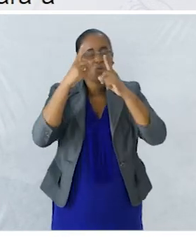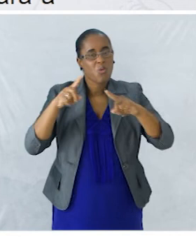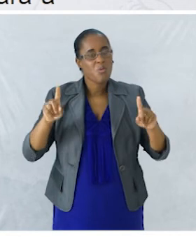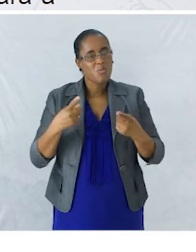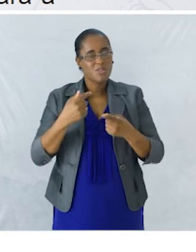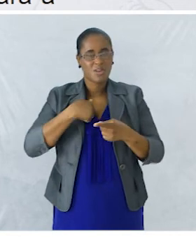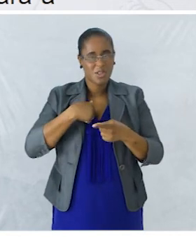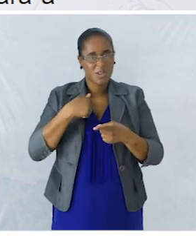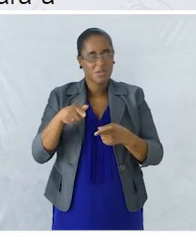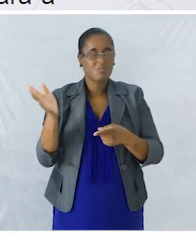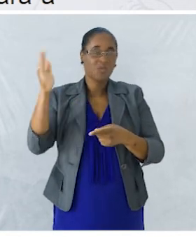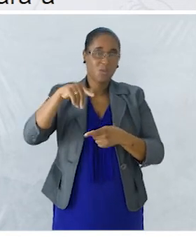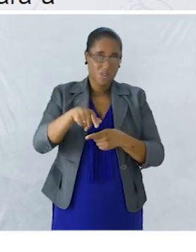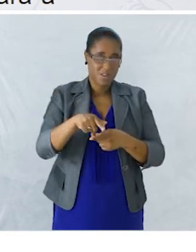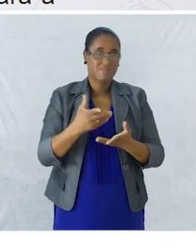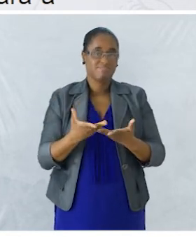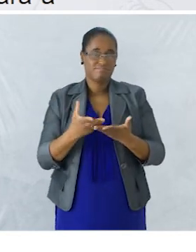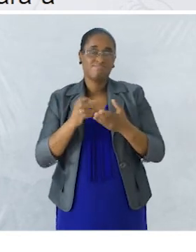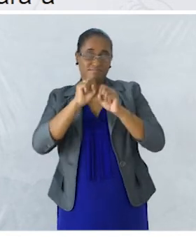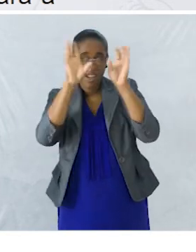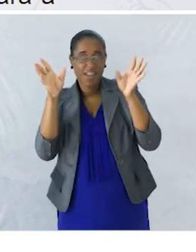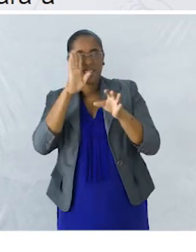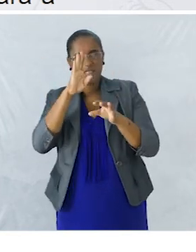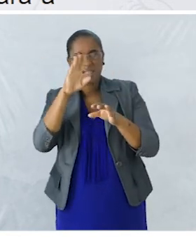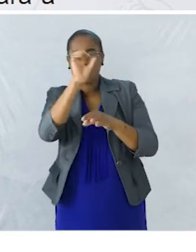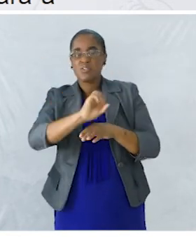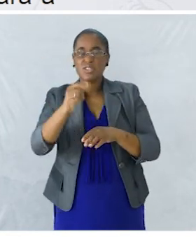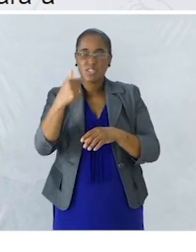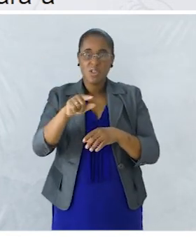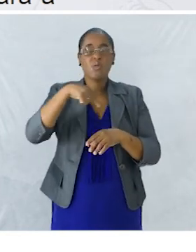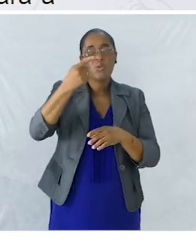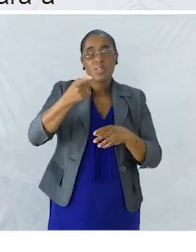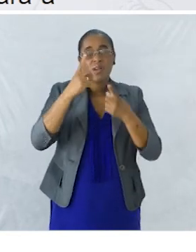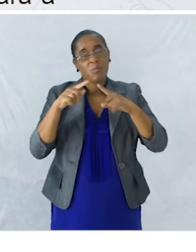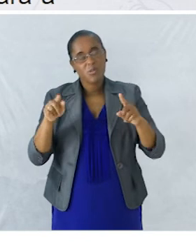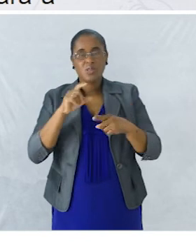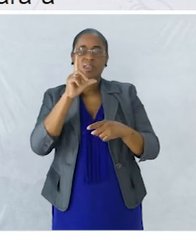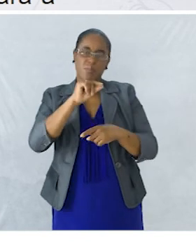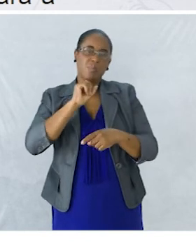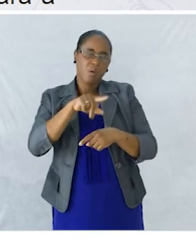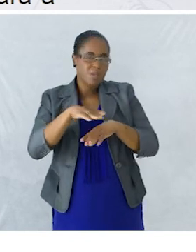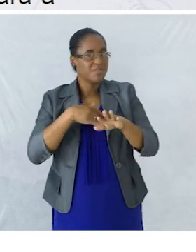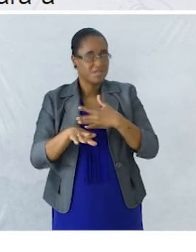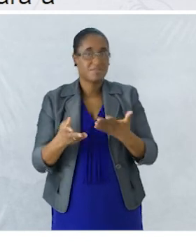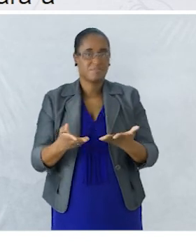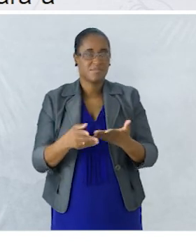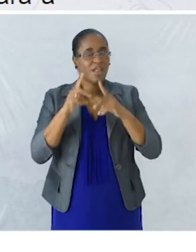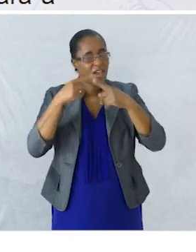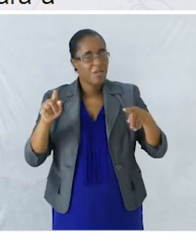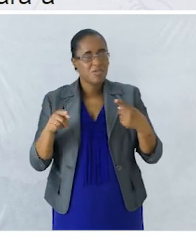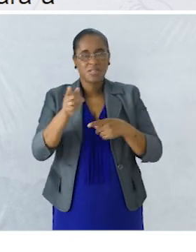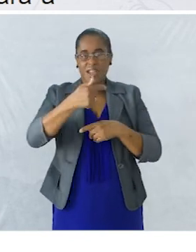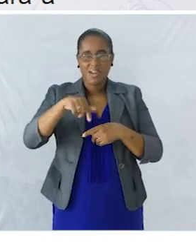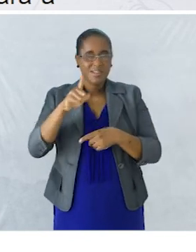trouxe Como sugestão É claro Se vocês tiverem outra música Também podem utilizar Música Da nossa